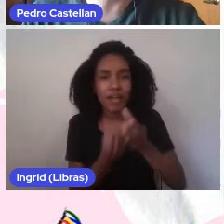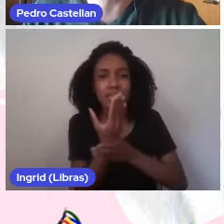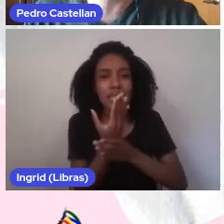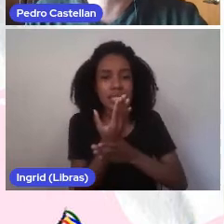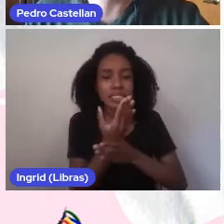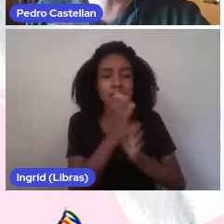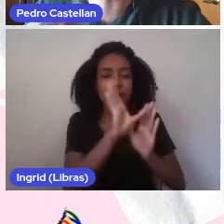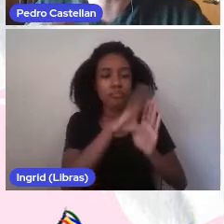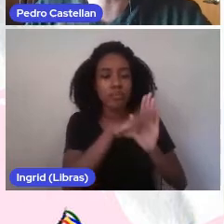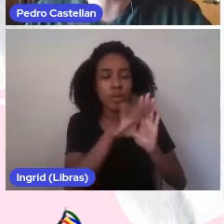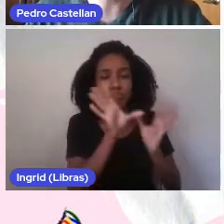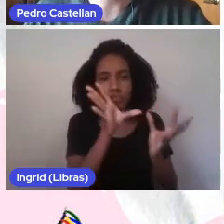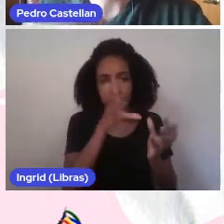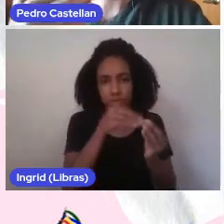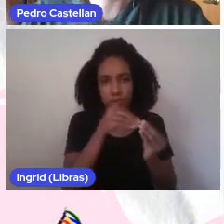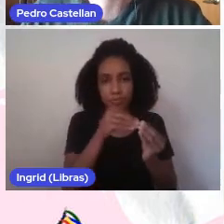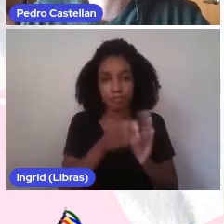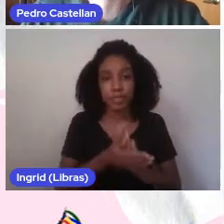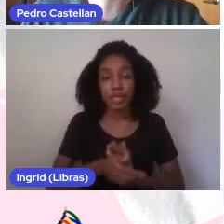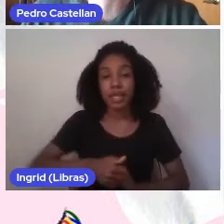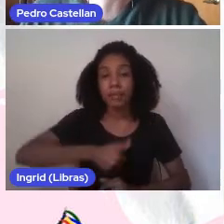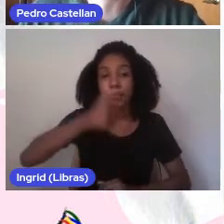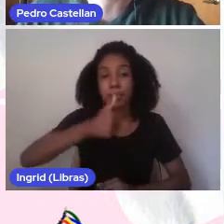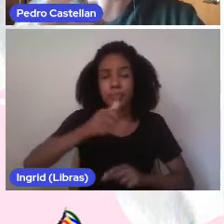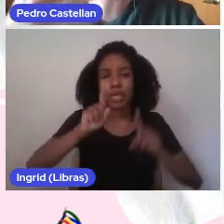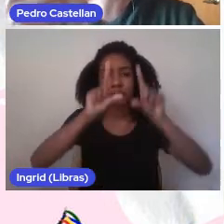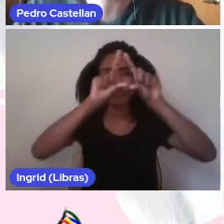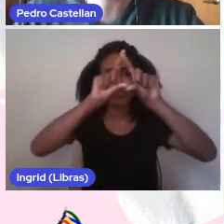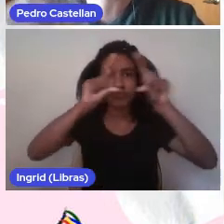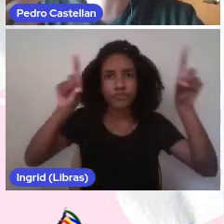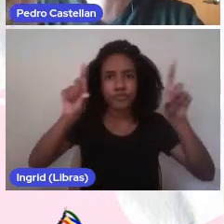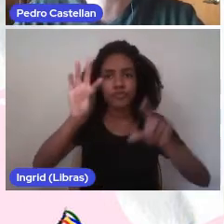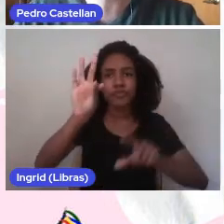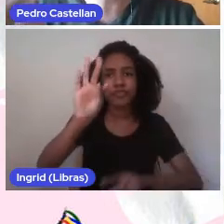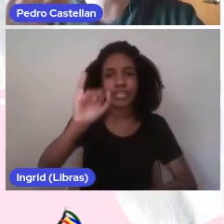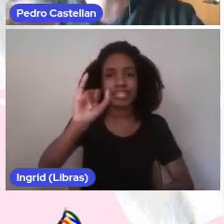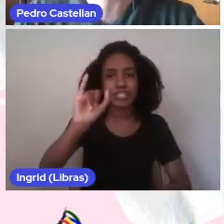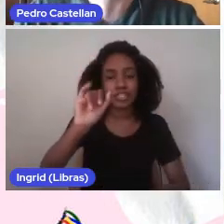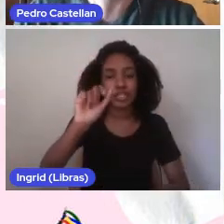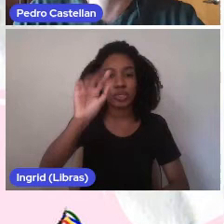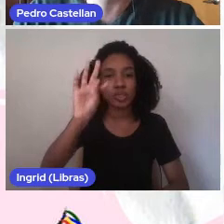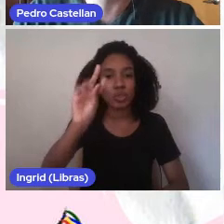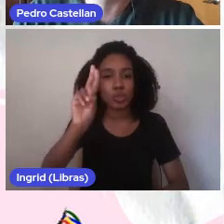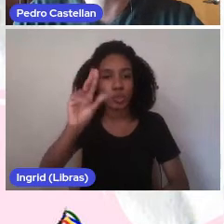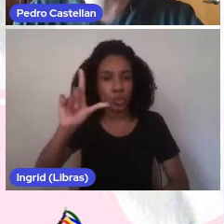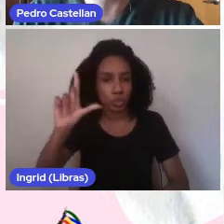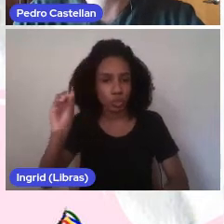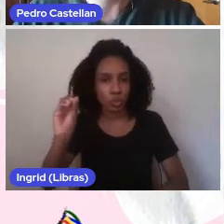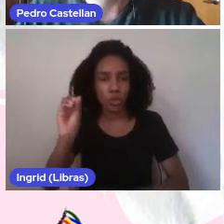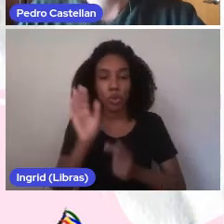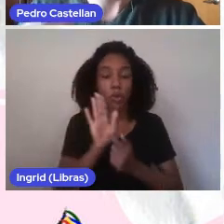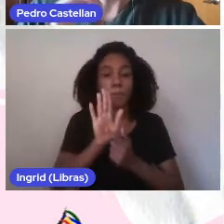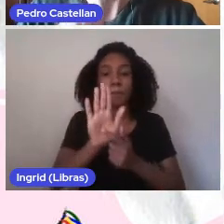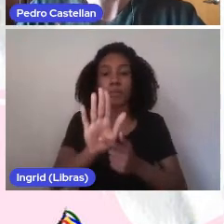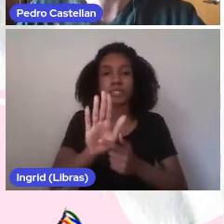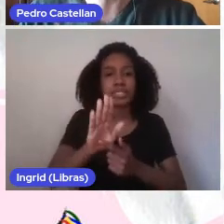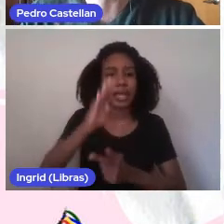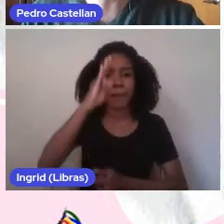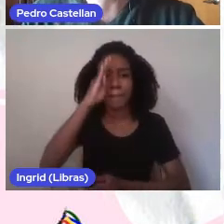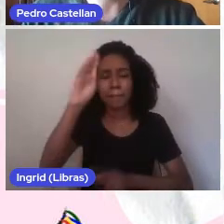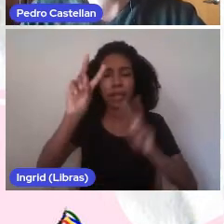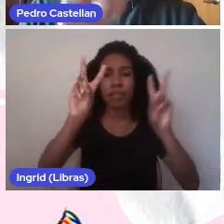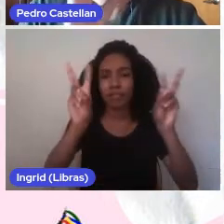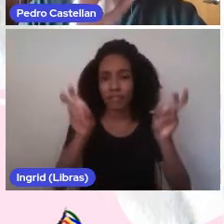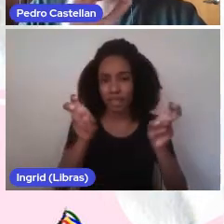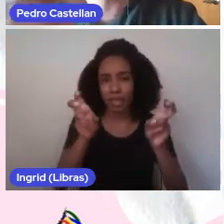de cada um deles. O título deve evidenciar a temática central abordada no material. A linha